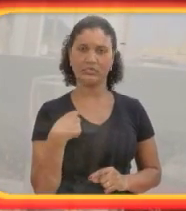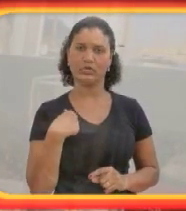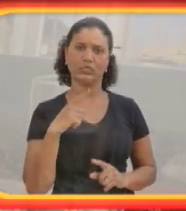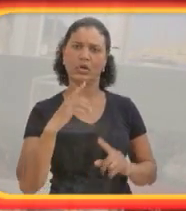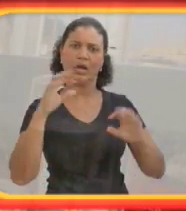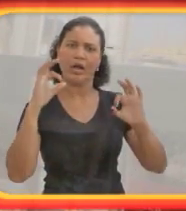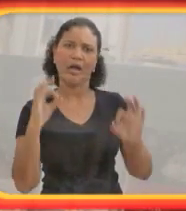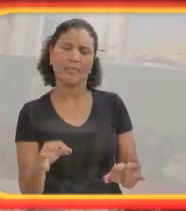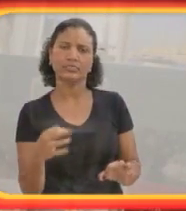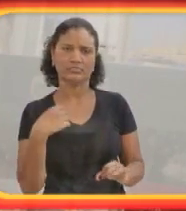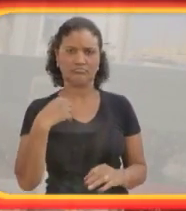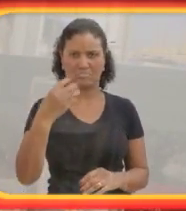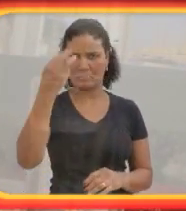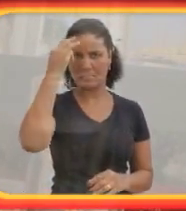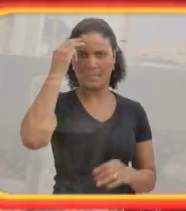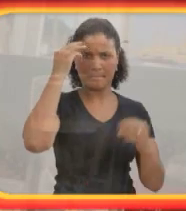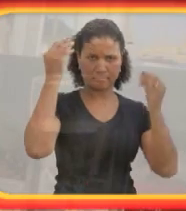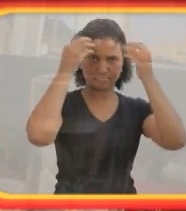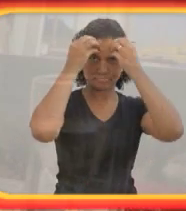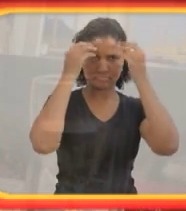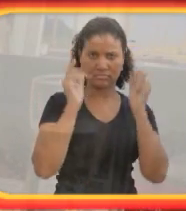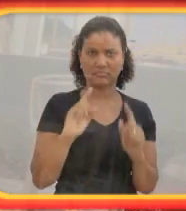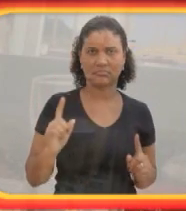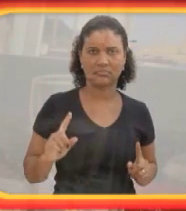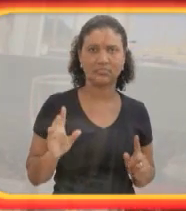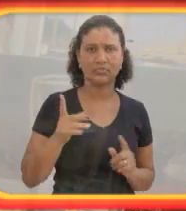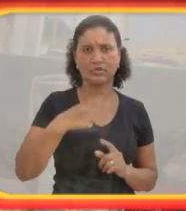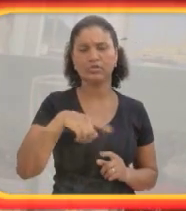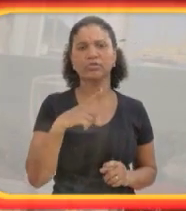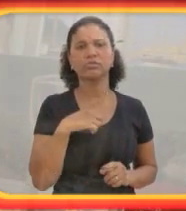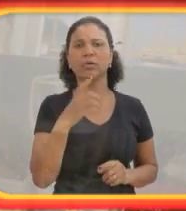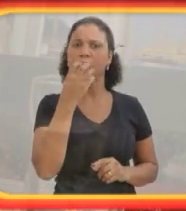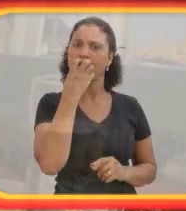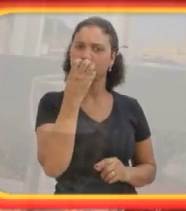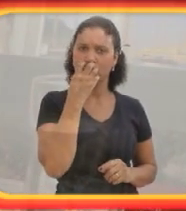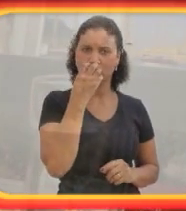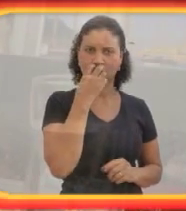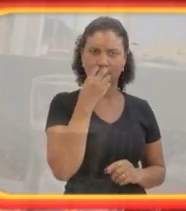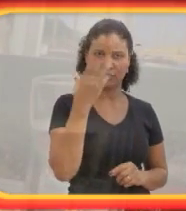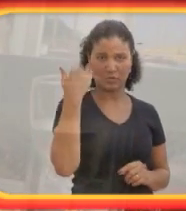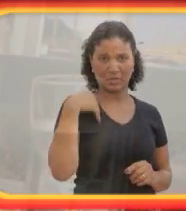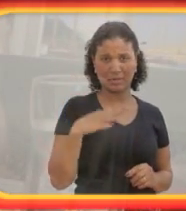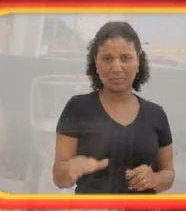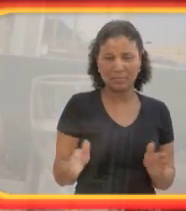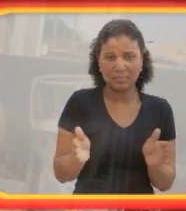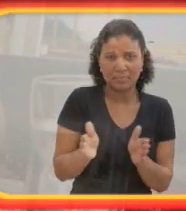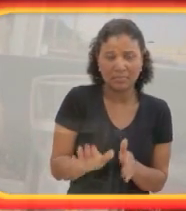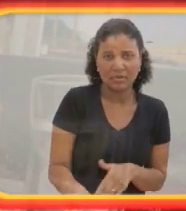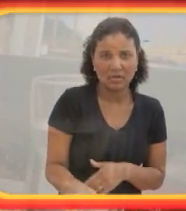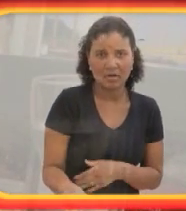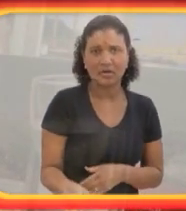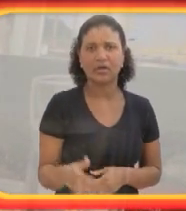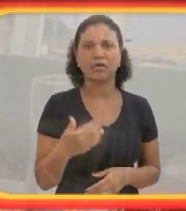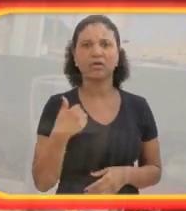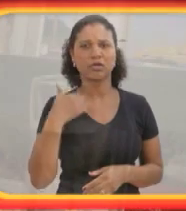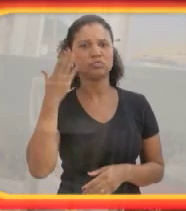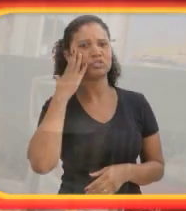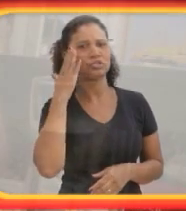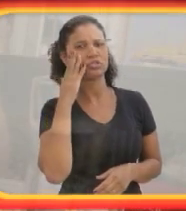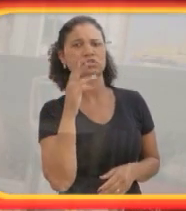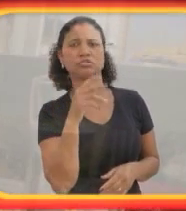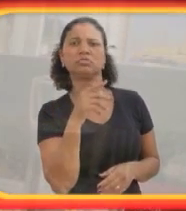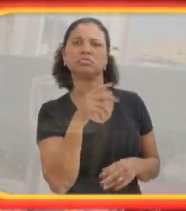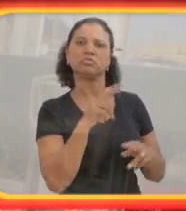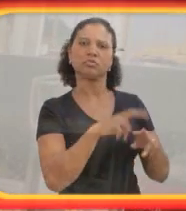Ela nasceu dois anos depois de mim e não tenho absolutamente nenhuma memória. Nós também tínhamos um cachorro quando era